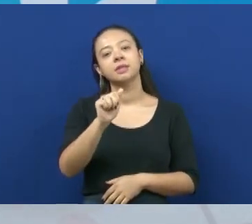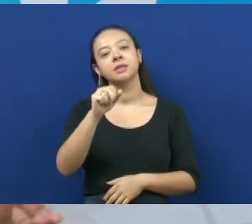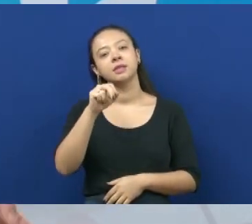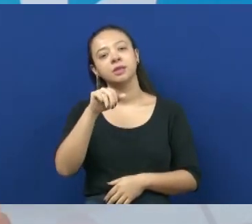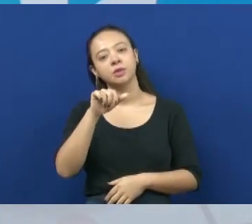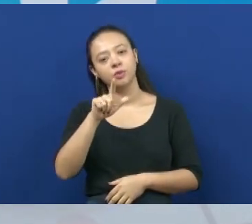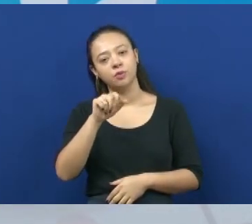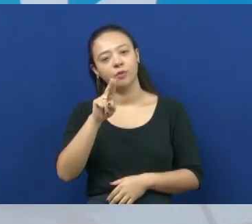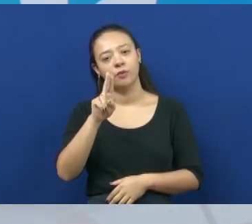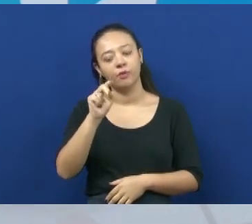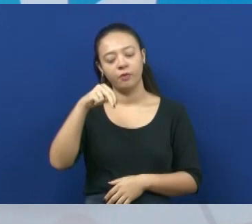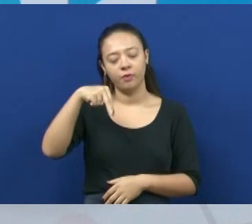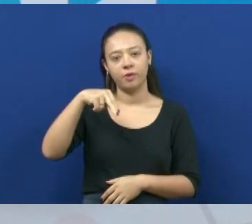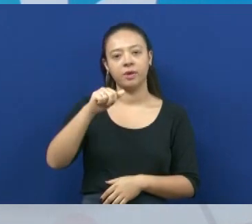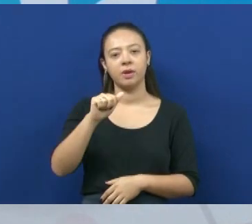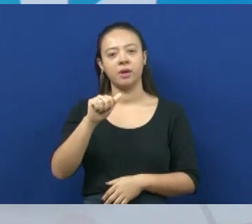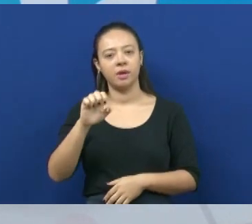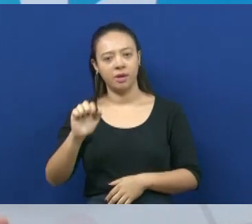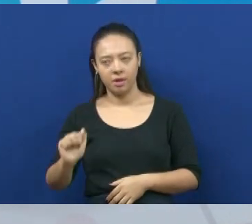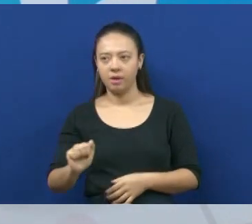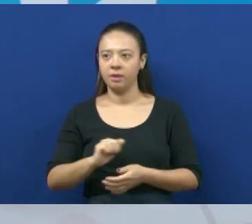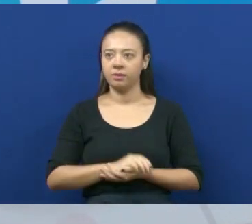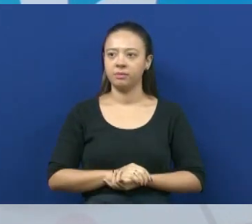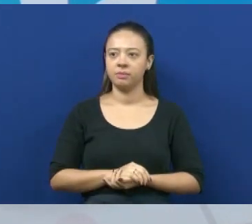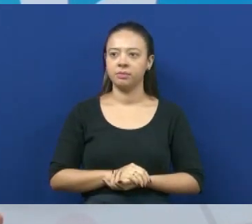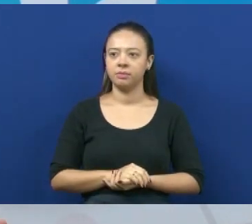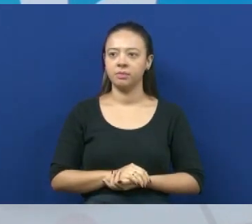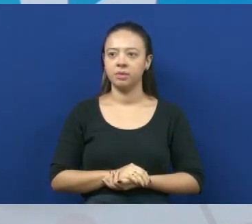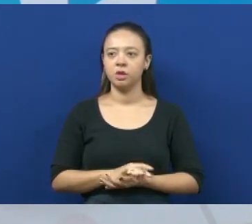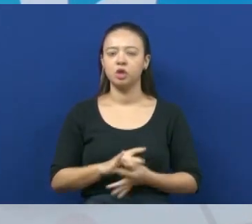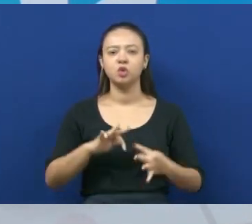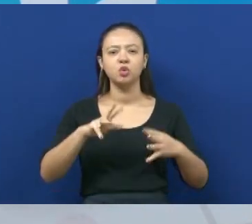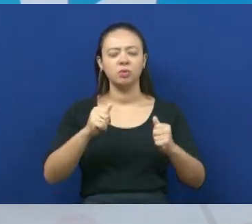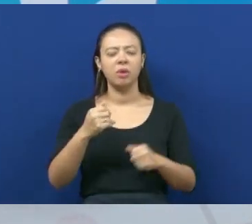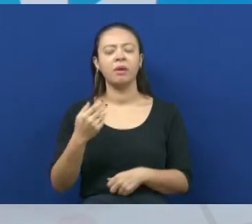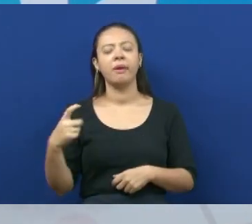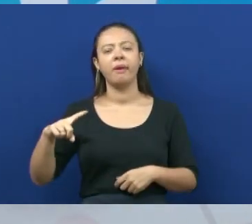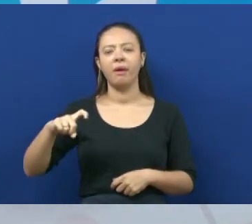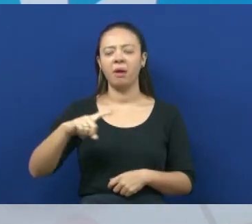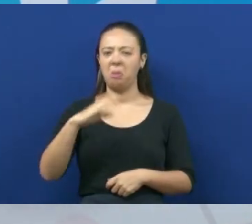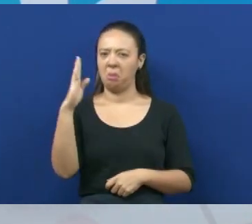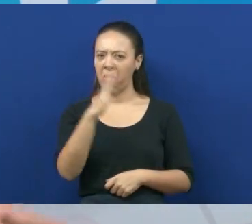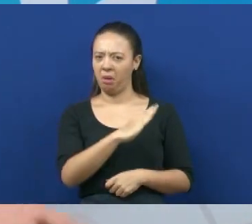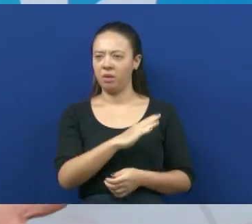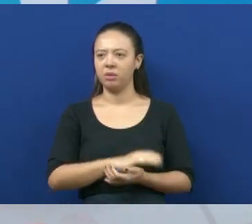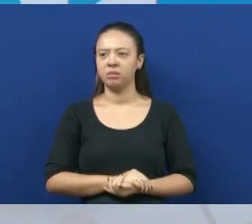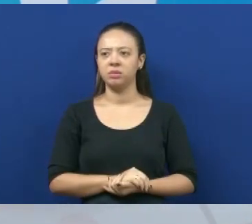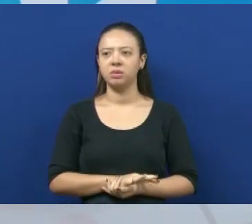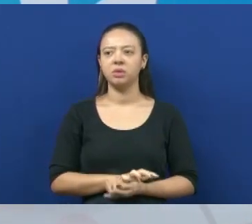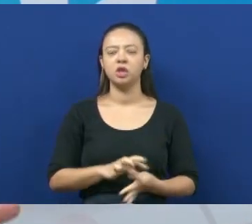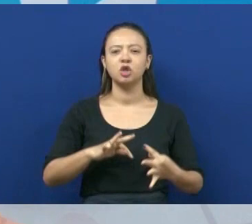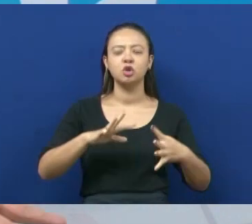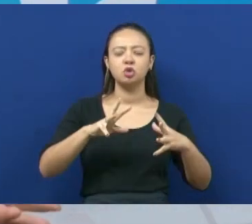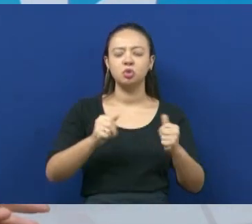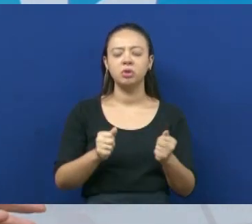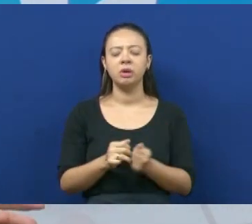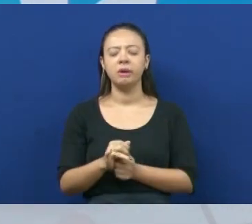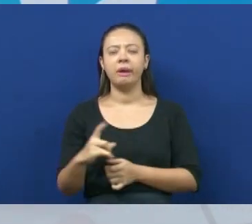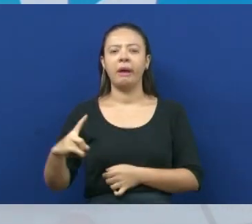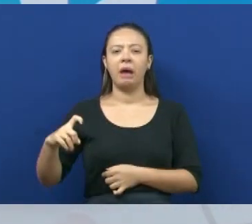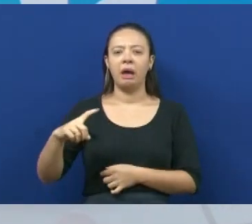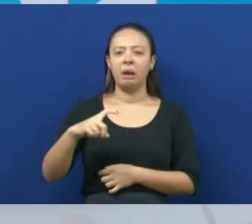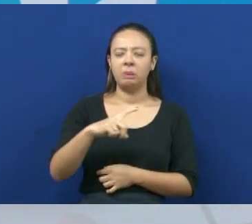fica uma pergunta. Será que todas as bactérias são más? Será que todas as bactérias vieram para